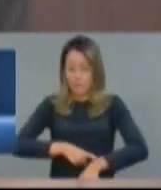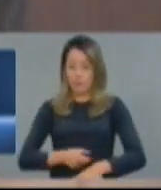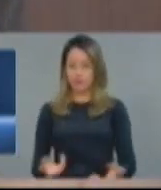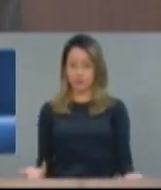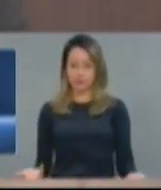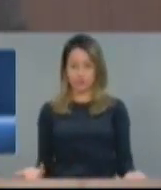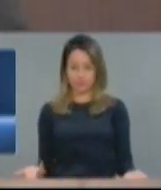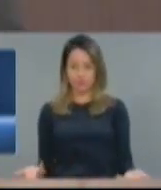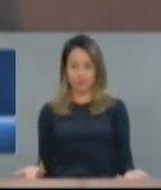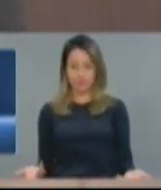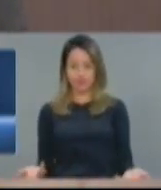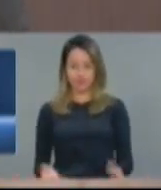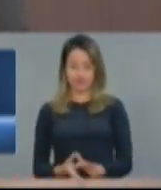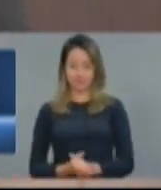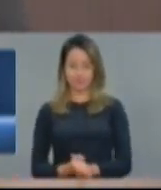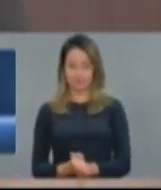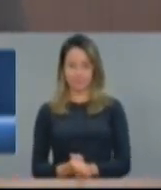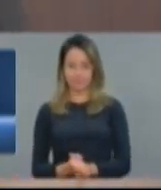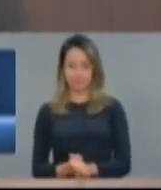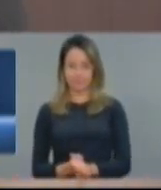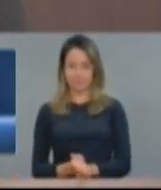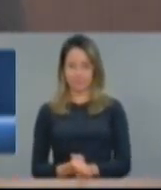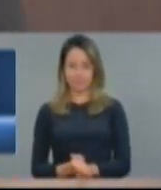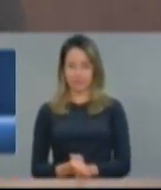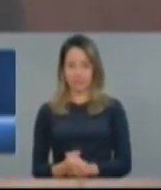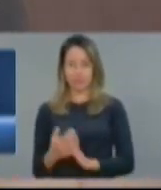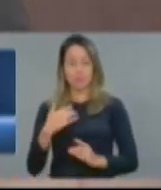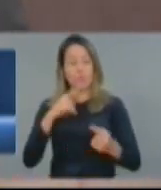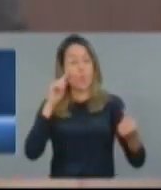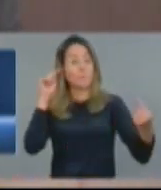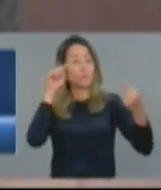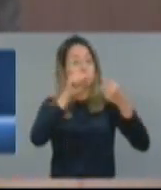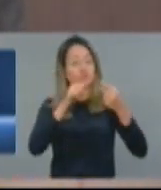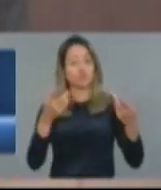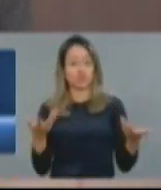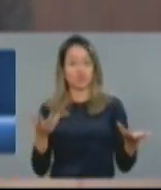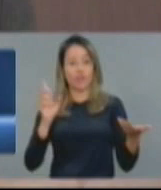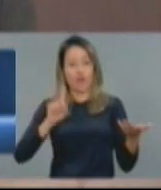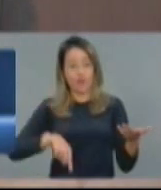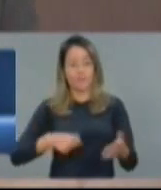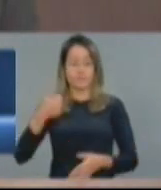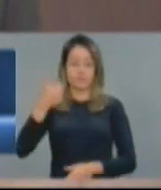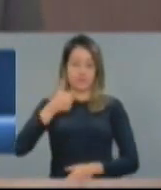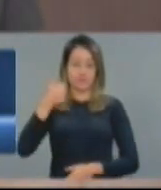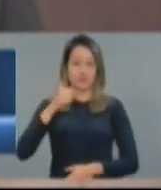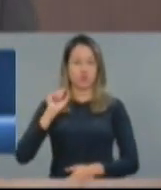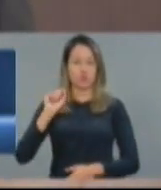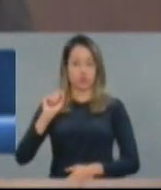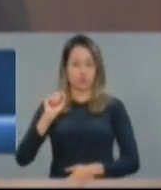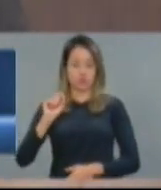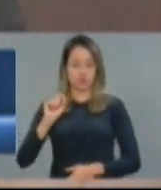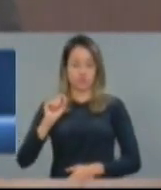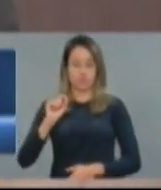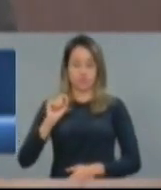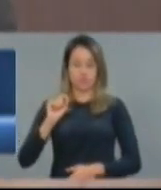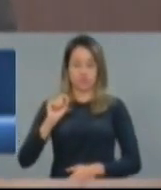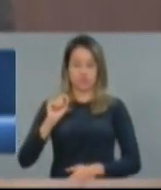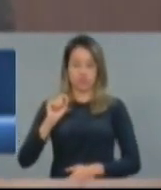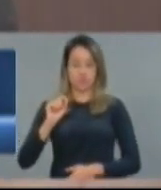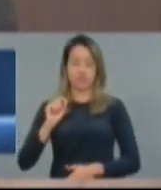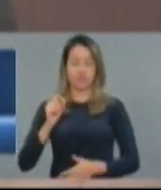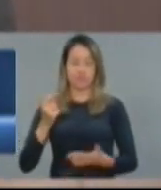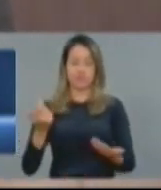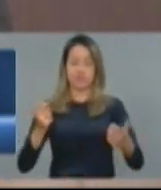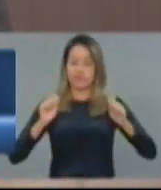E aí é o meu propósito maior aqui. em primeiro lugar, ter propostas e projetos